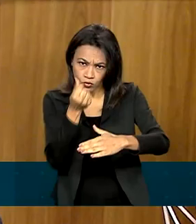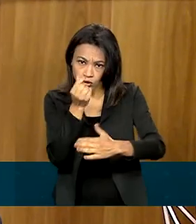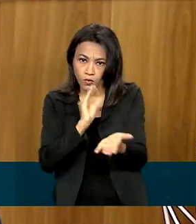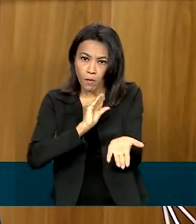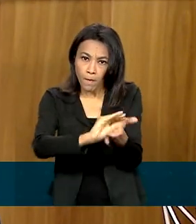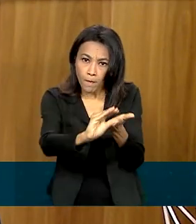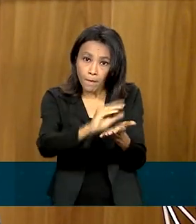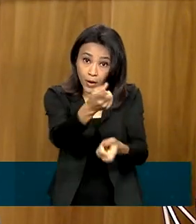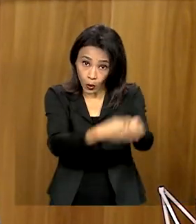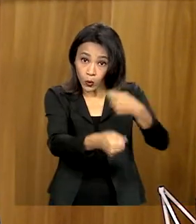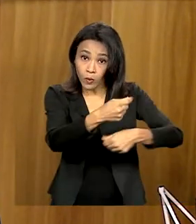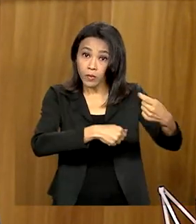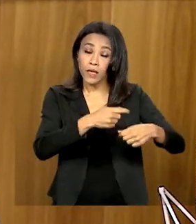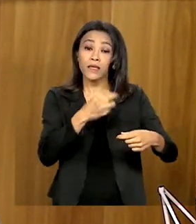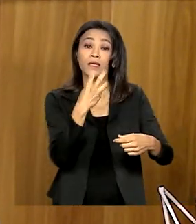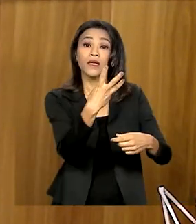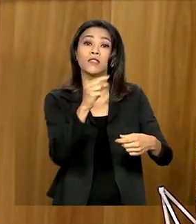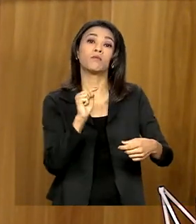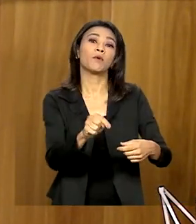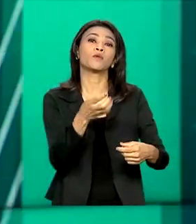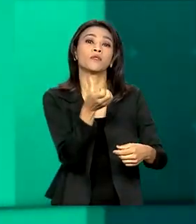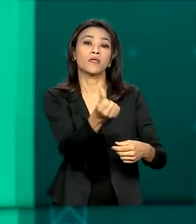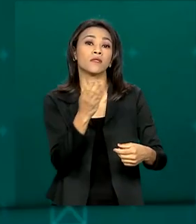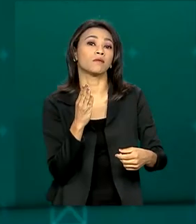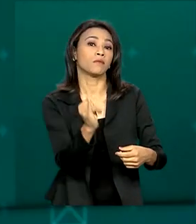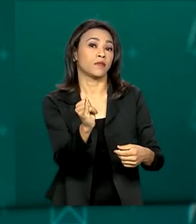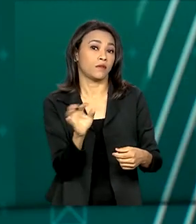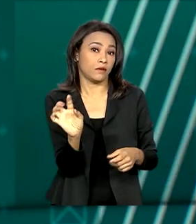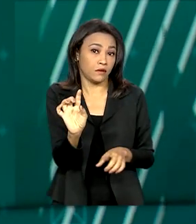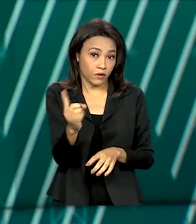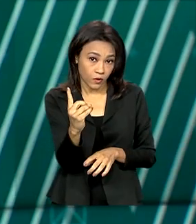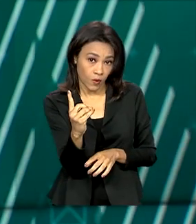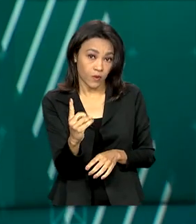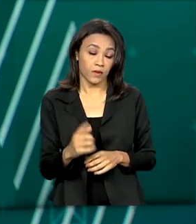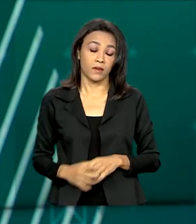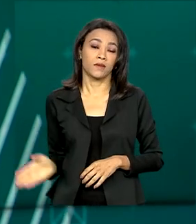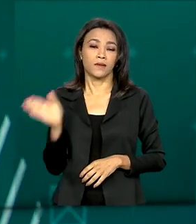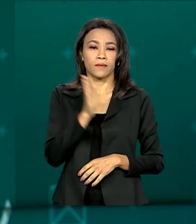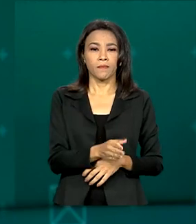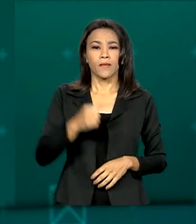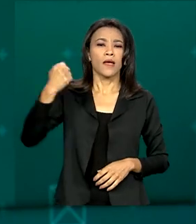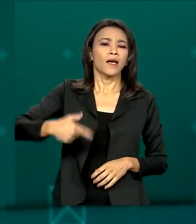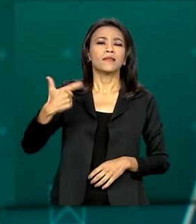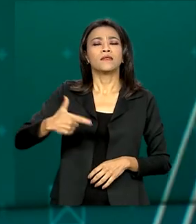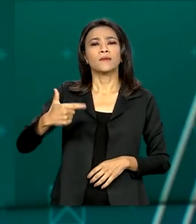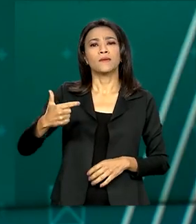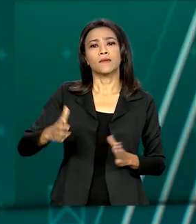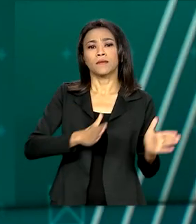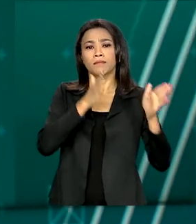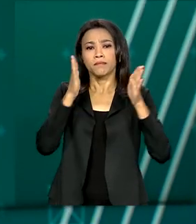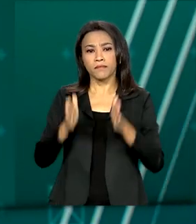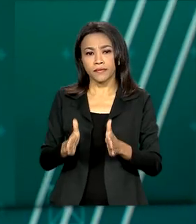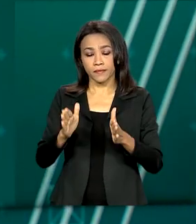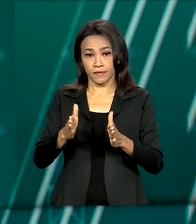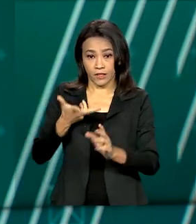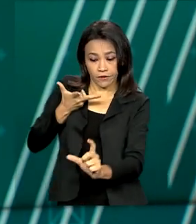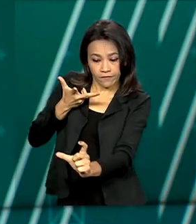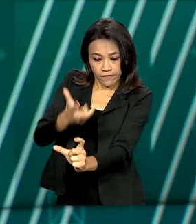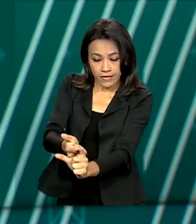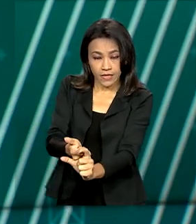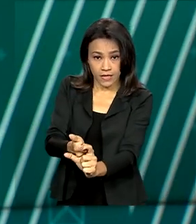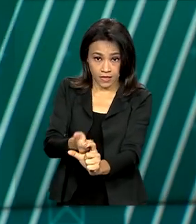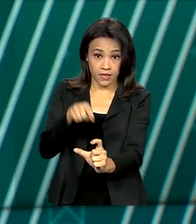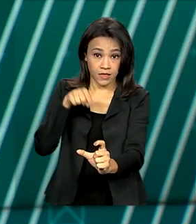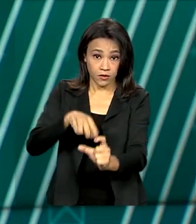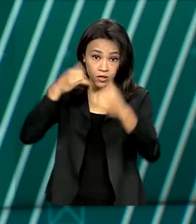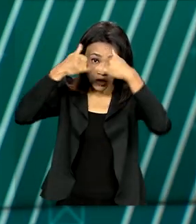3,6 bilhões de dólares. A segunda etapa da campanha de vacinação de febre aftosa começa na